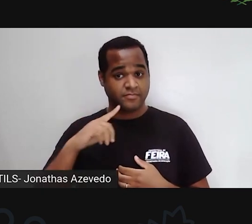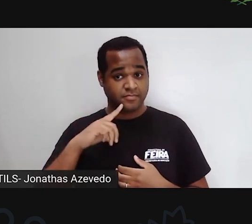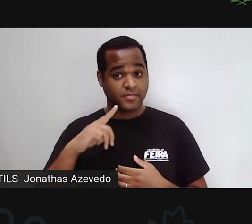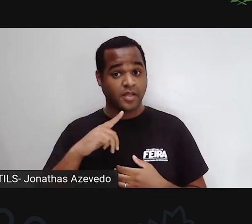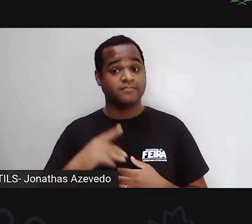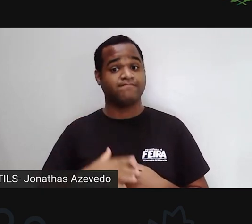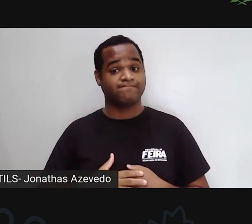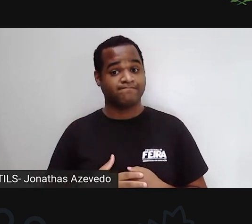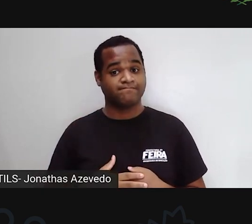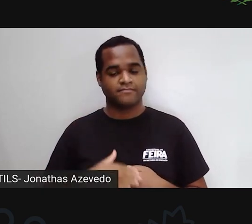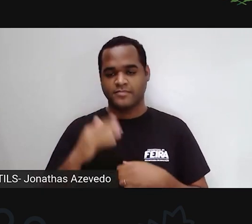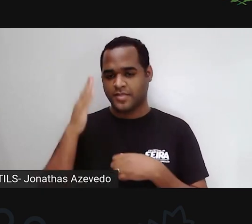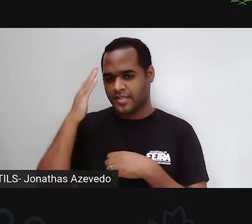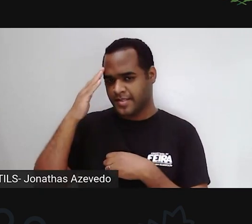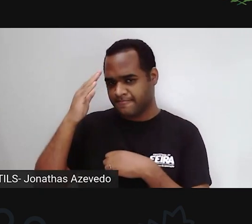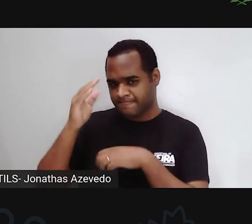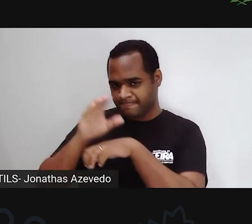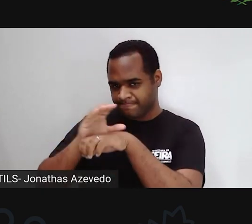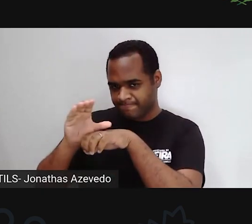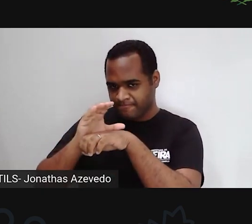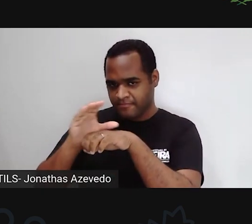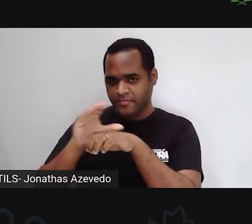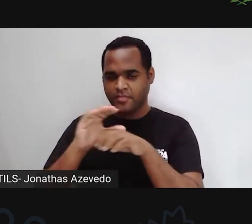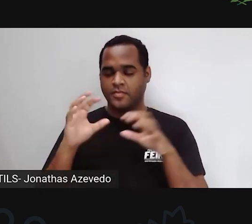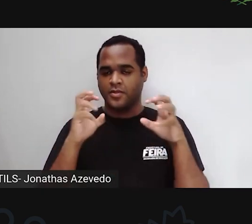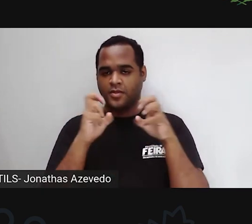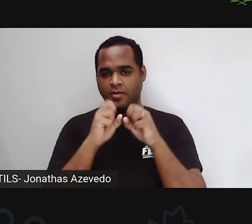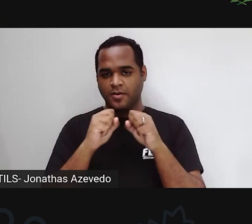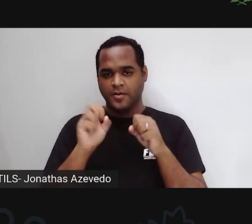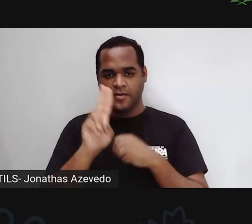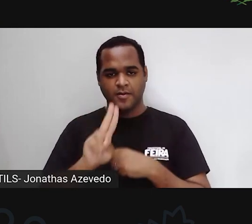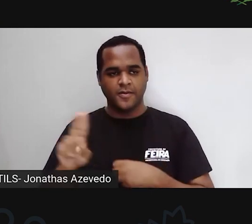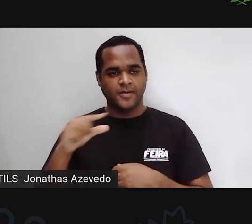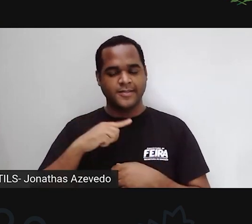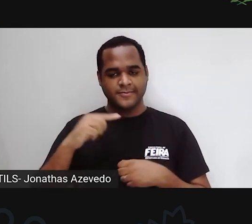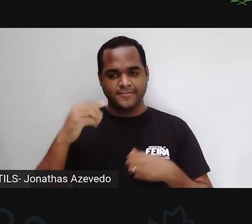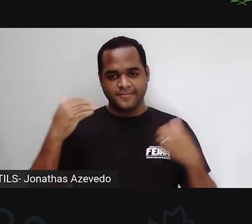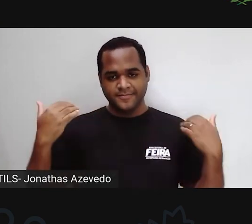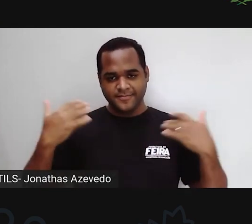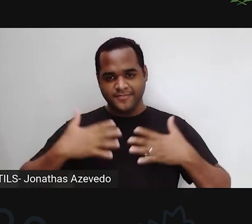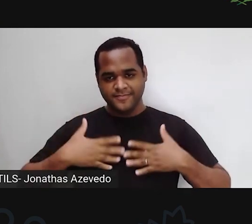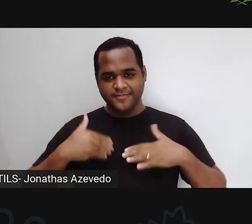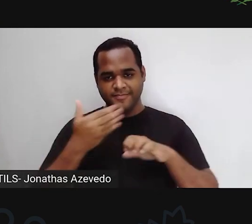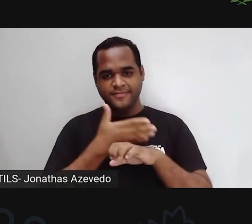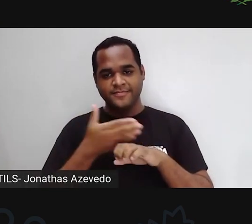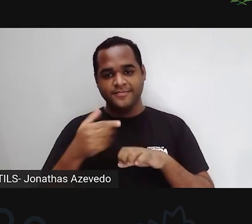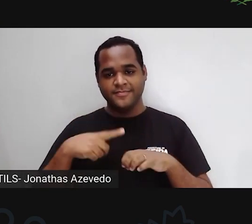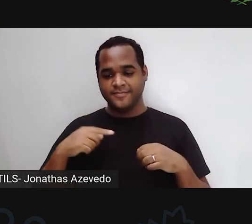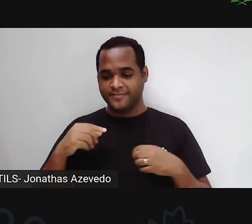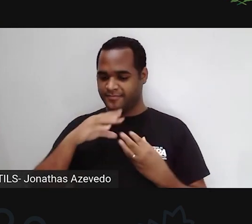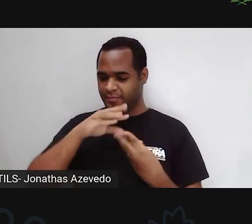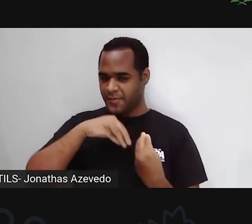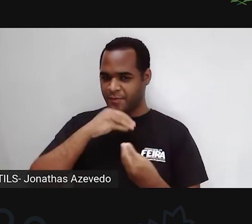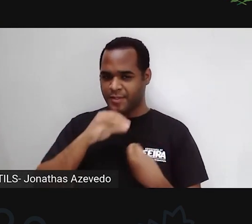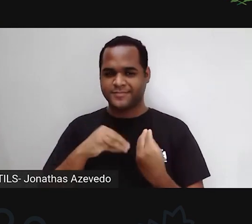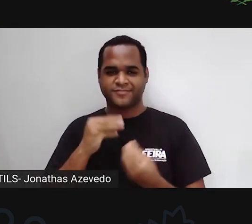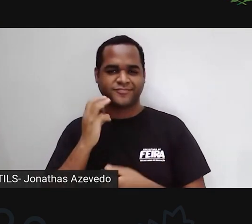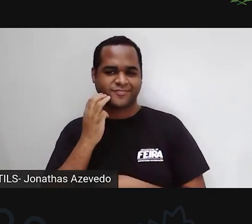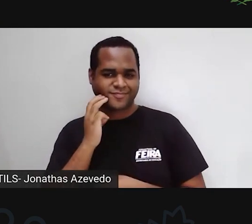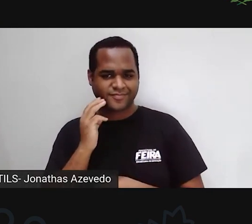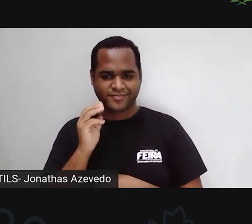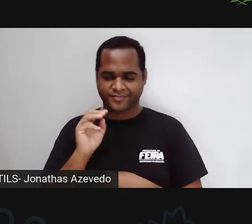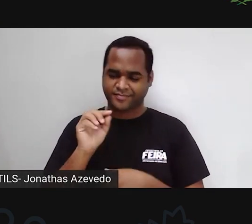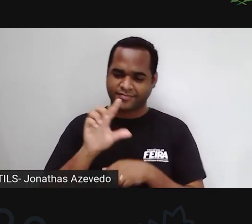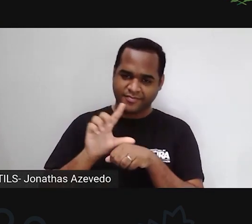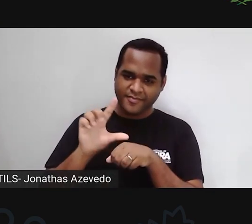dos ombros, eles são castanhos escuros, tô usando aqui um jaleco branco, por dentro eu tô com uma blusa colorida meio rosa, lilás